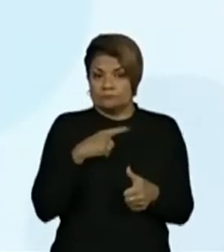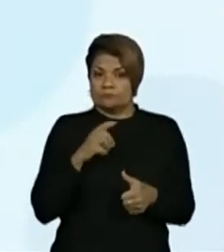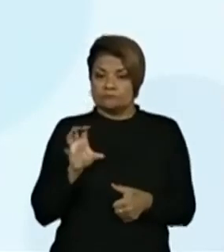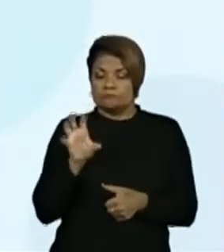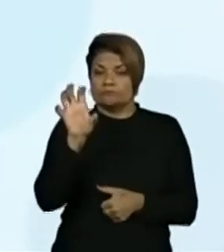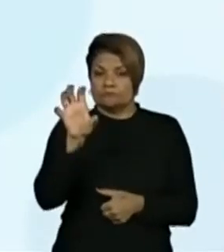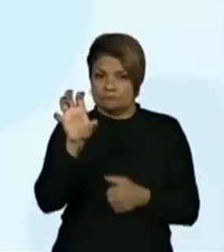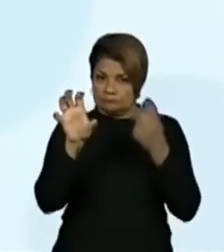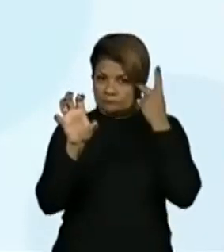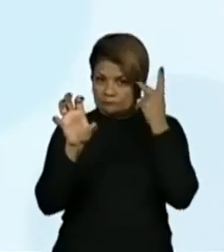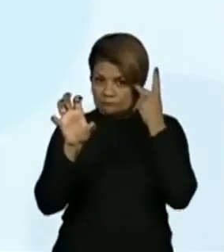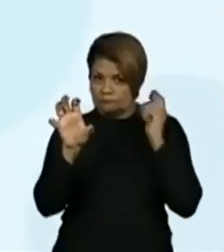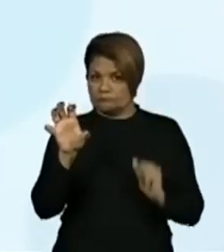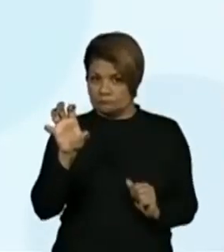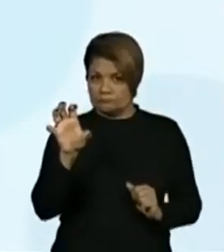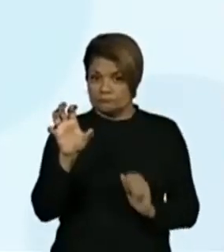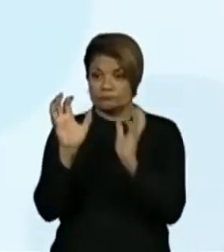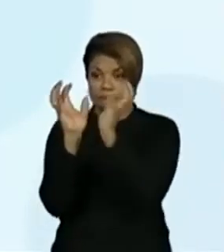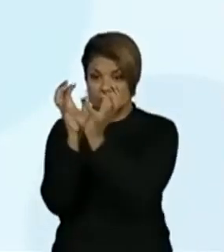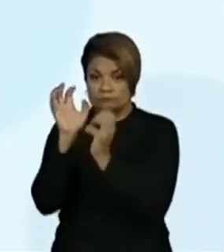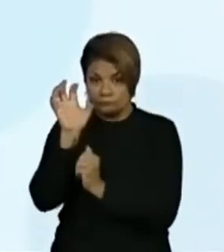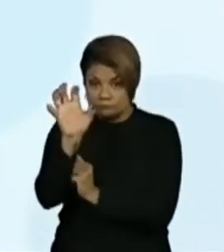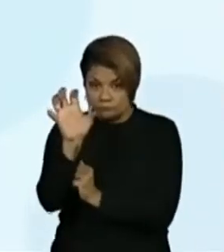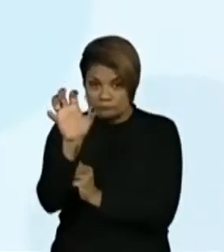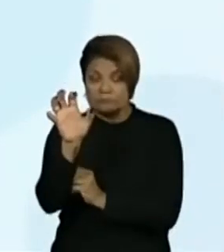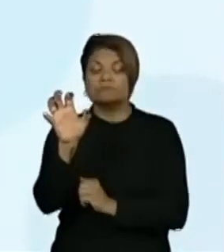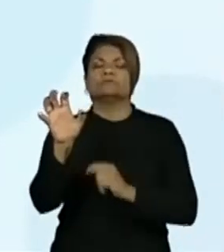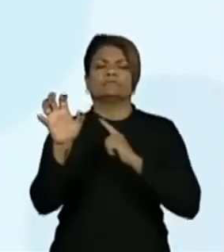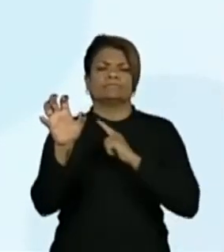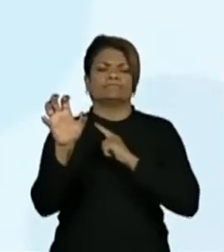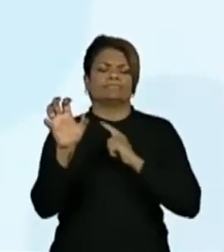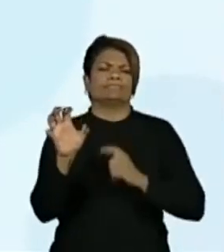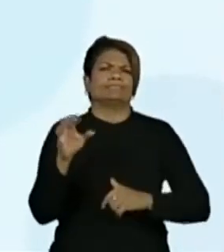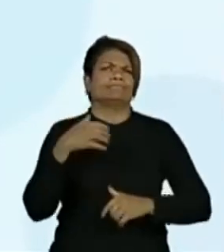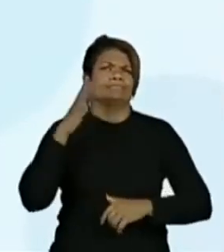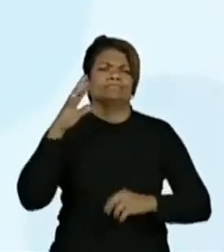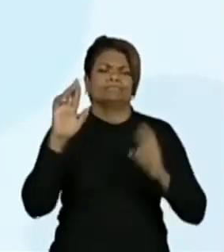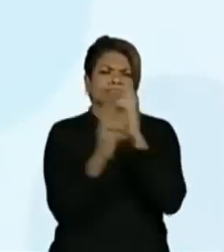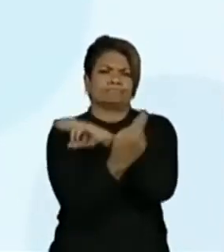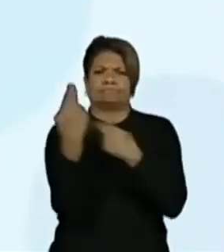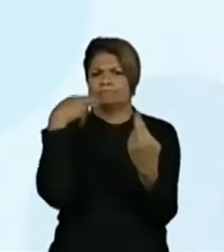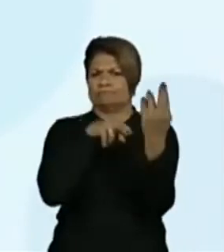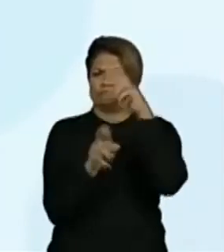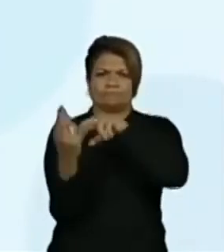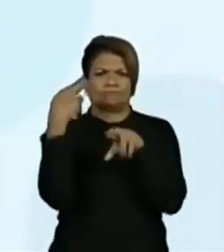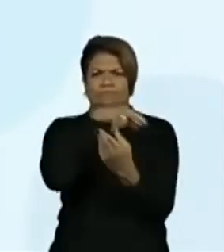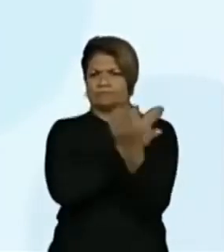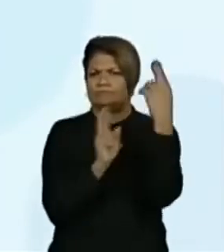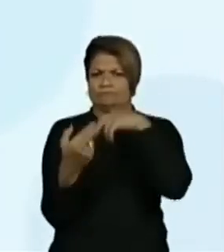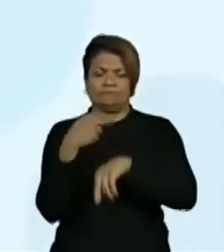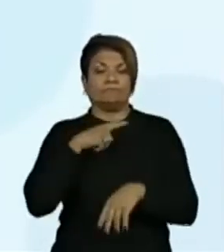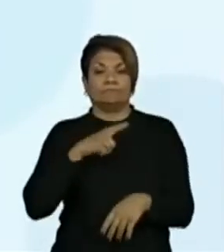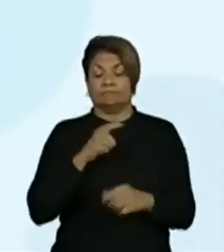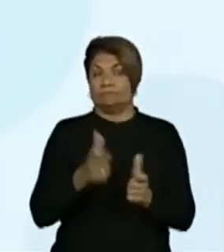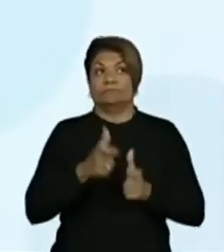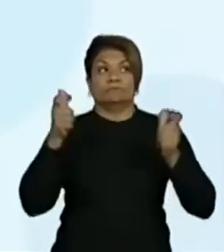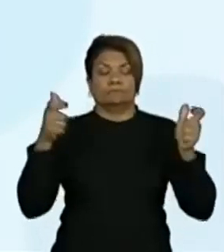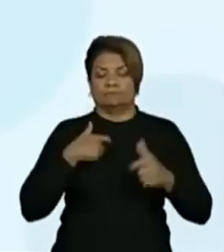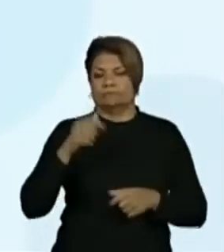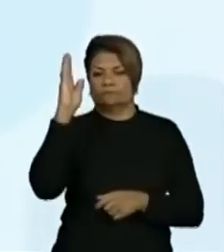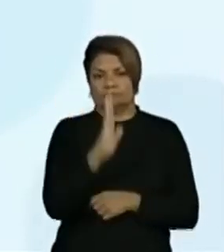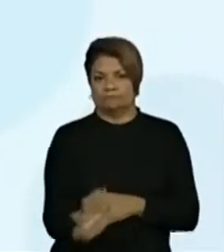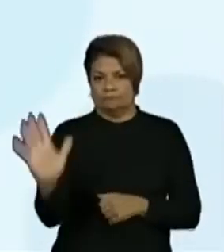de São Paulo. O Estado possui uma das maiores malhas rodoviárias do Brasil. De acordo com o levantamento do